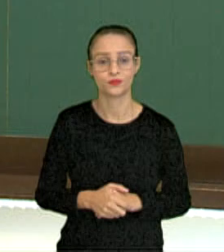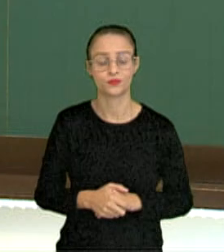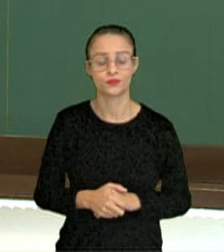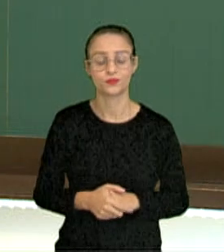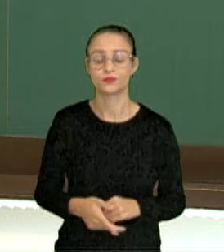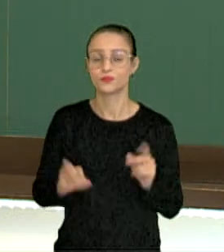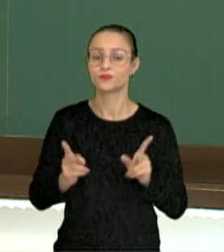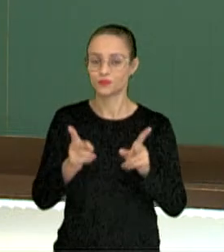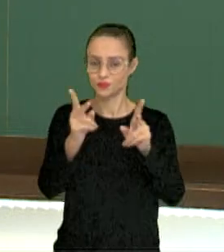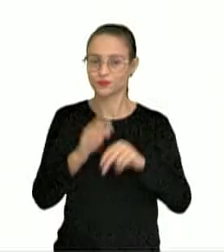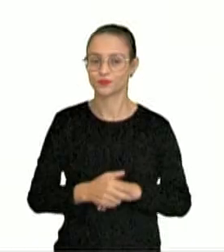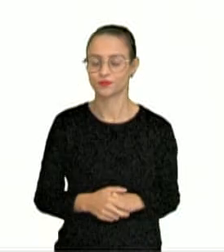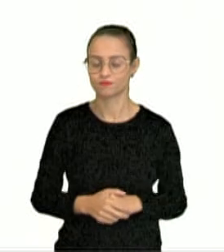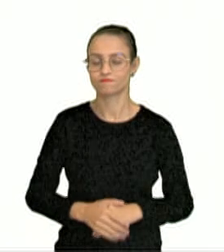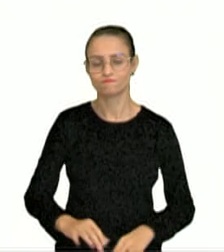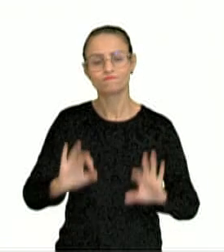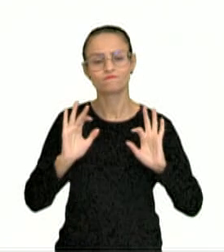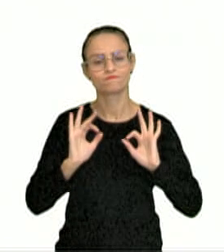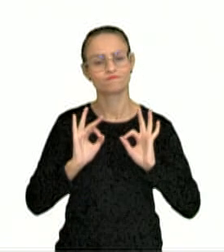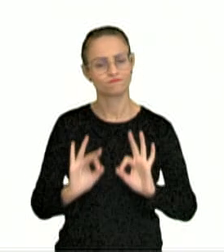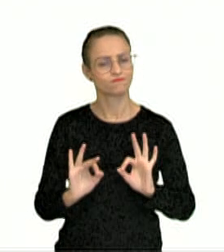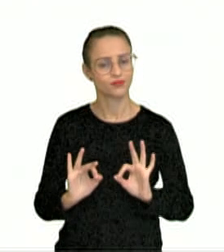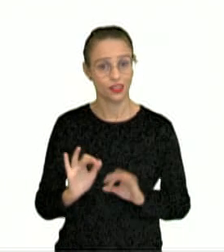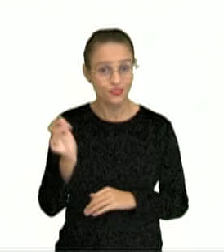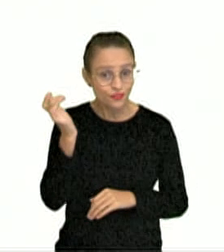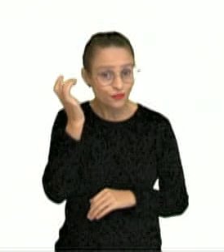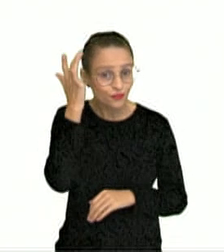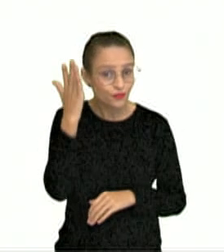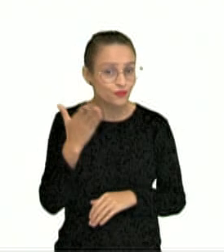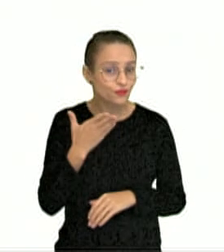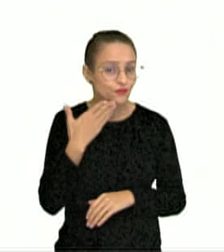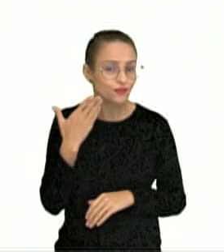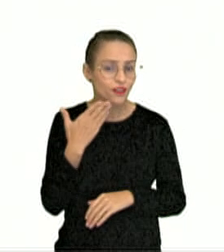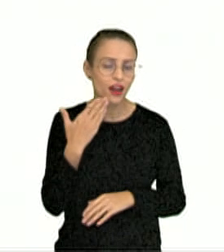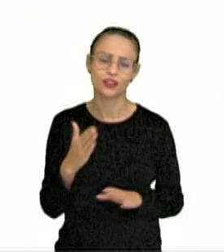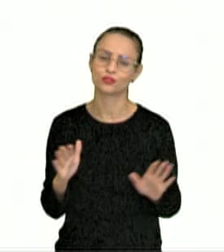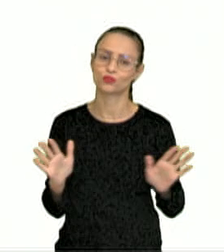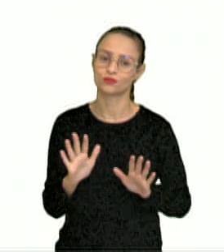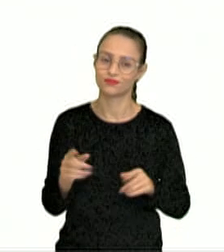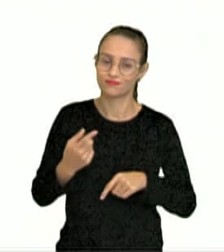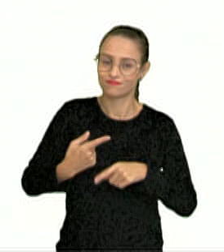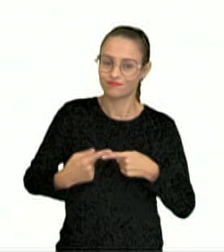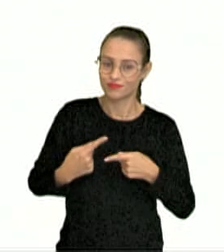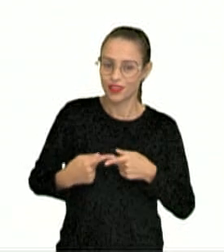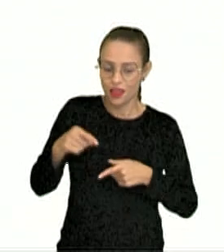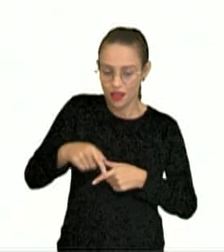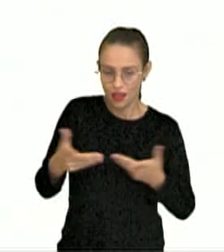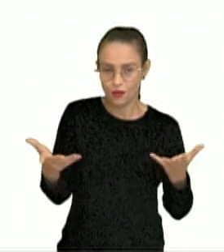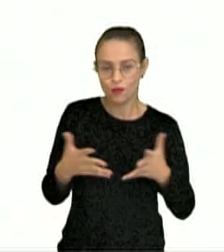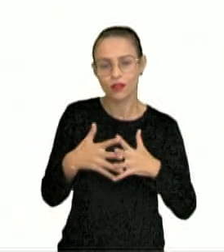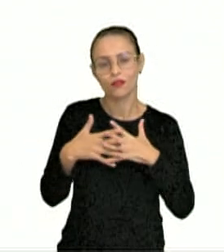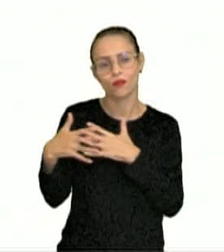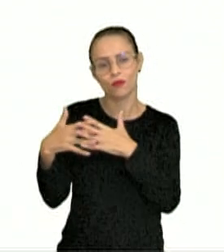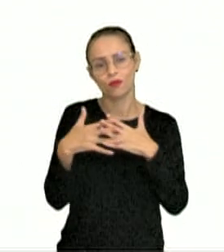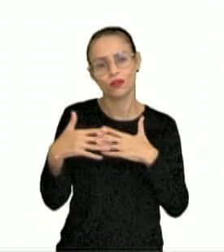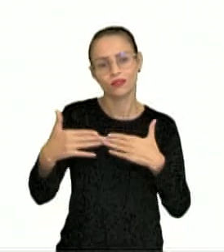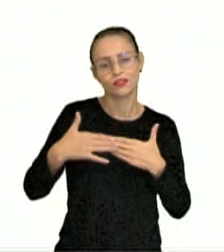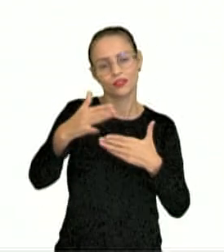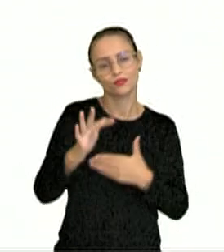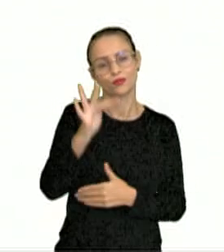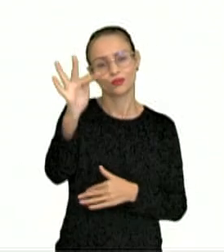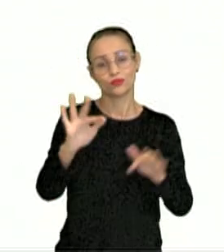Seguindo, É certo que não é nada fácil alimentar o presente tumultuoso com um futuro eventualmente feliz,